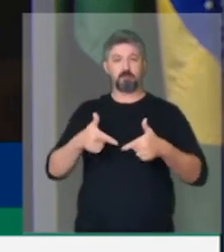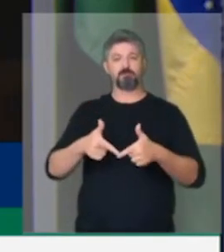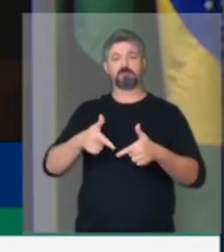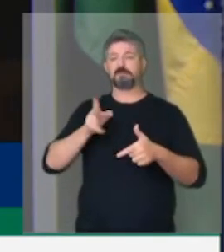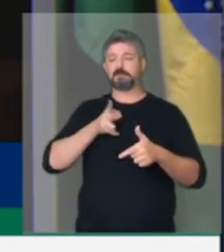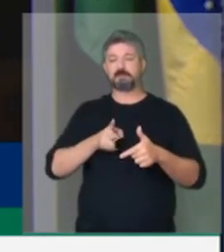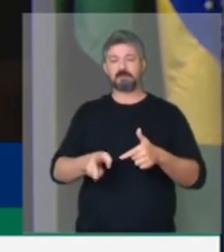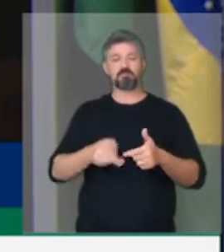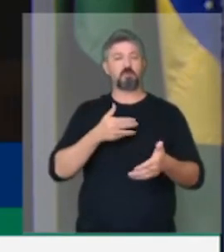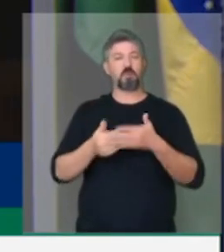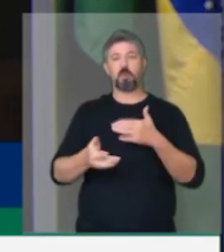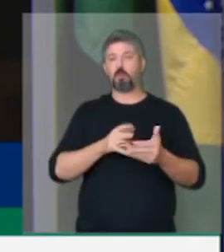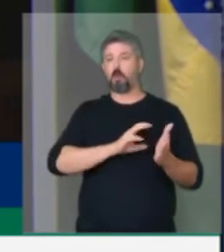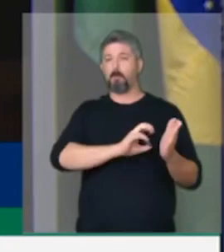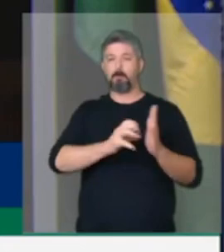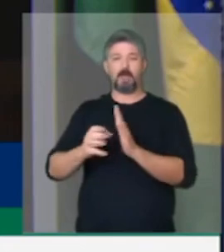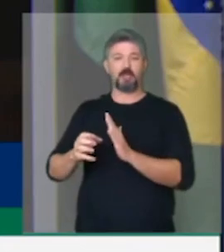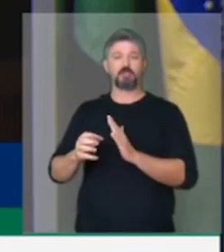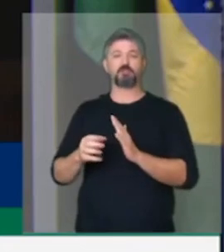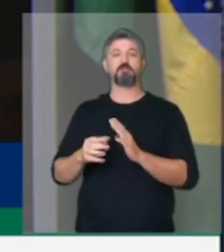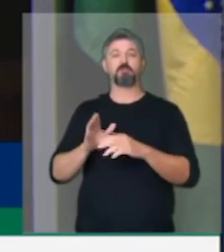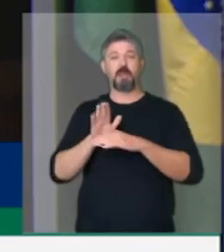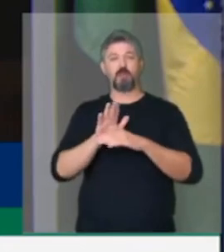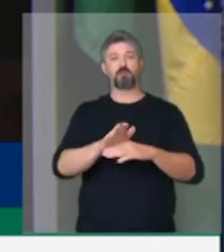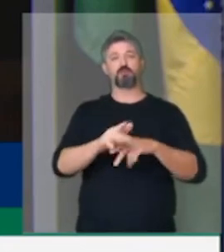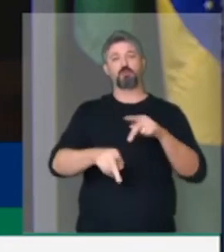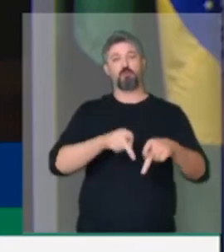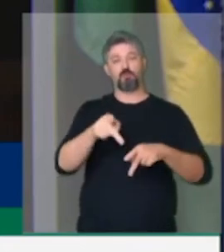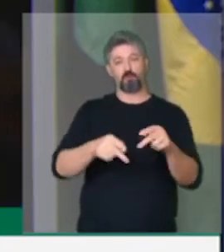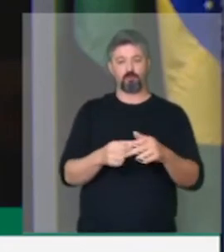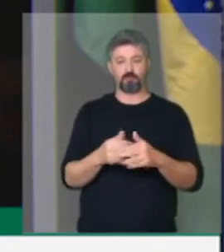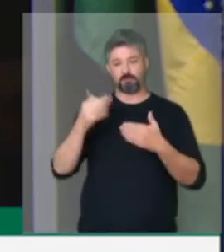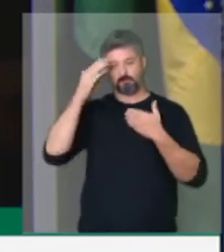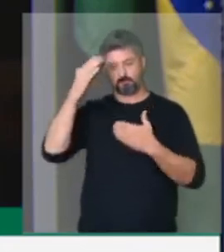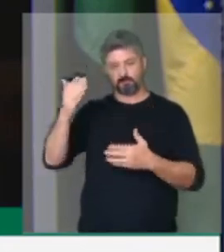suprapartidariamente no socorro ao cidadão brasileiro. Muito obrigada, presidente. Obrigado,